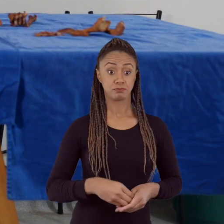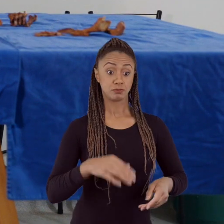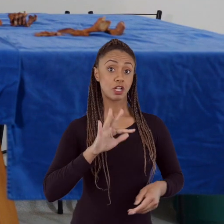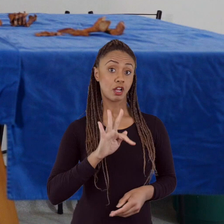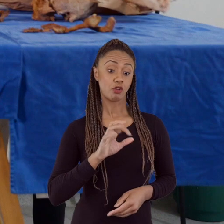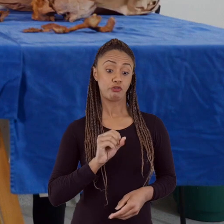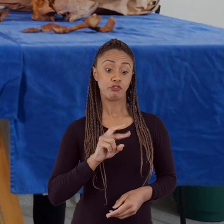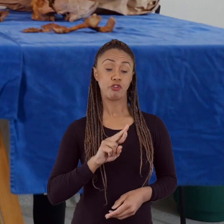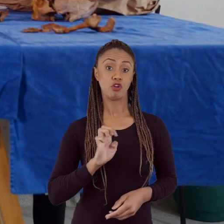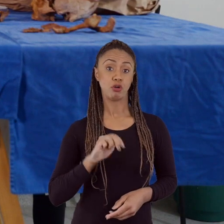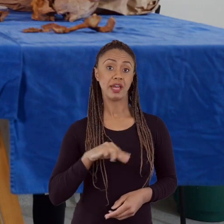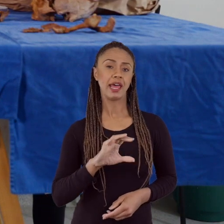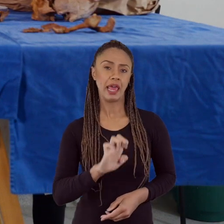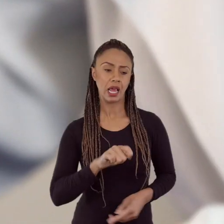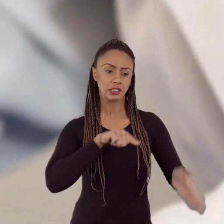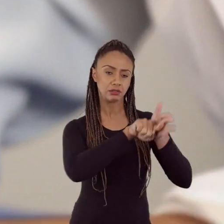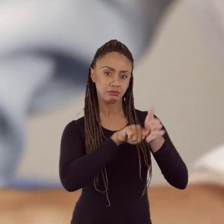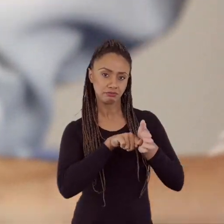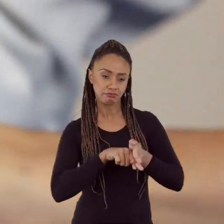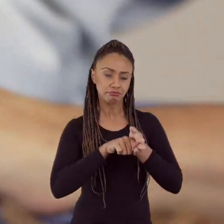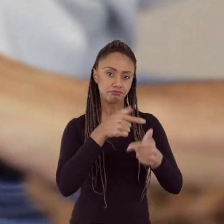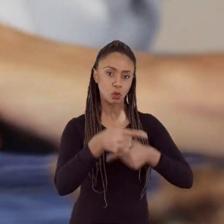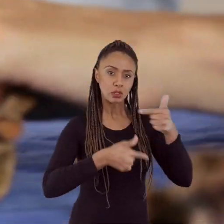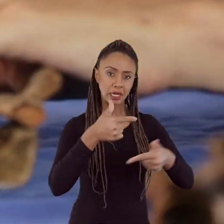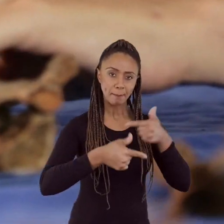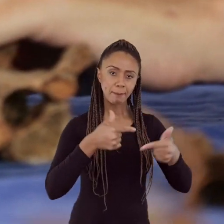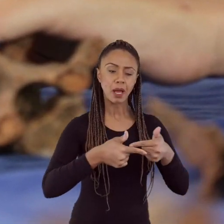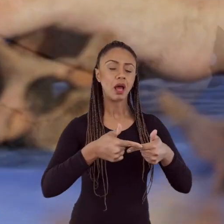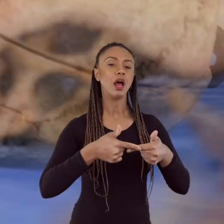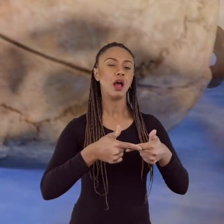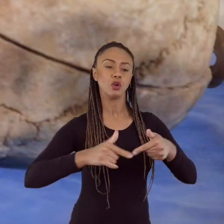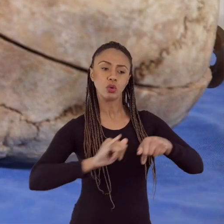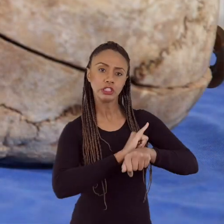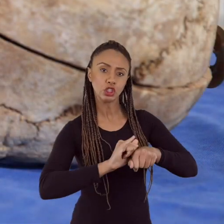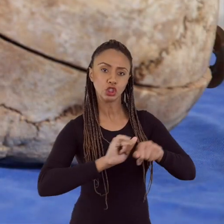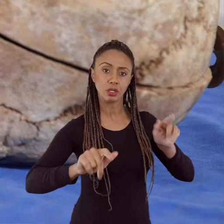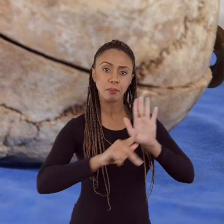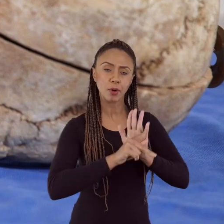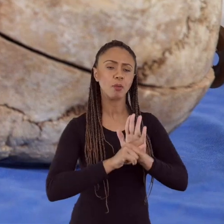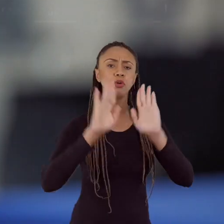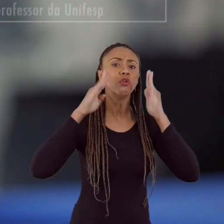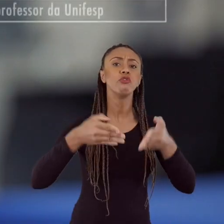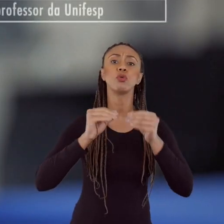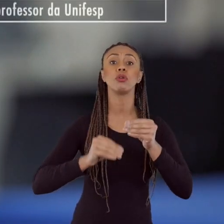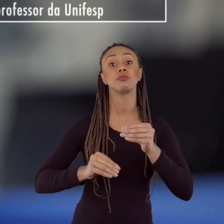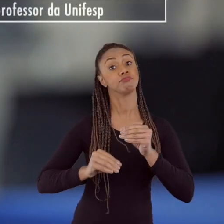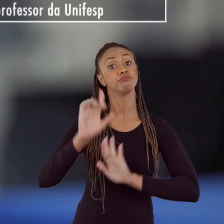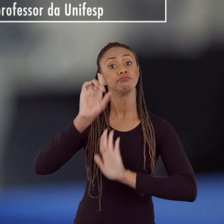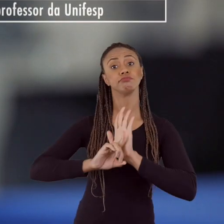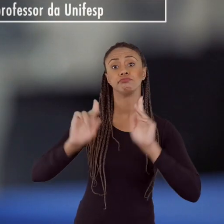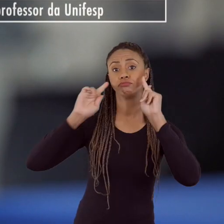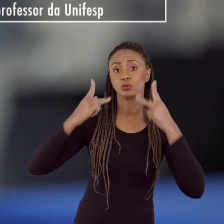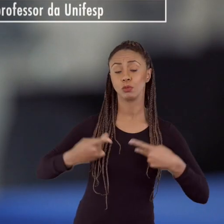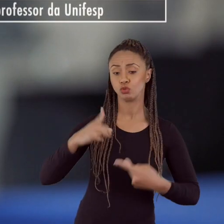O trabalho forense dentro da universidade, nos moldes do CAF, voltado a violações de direitos